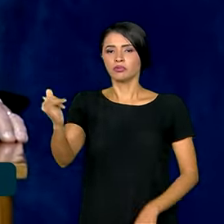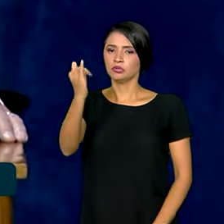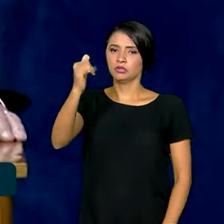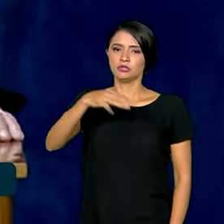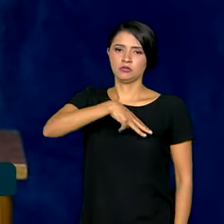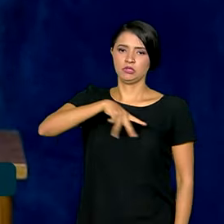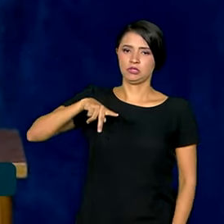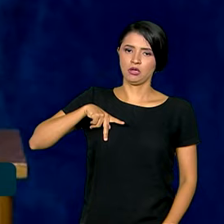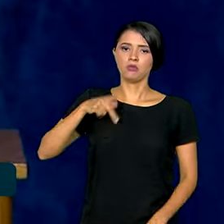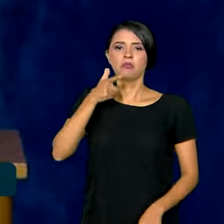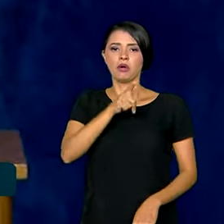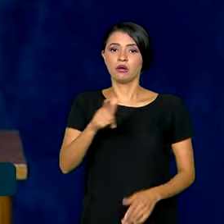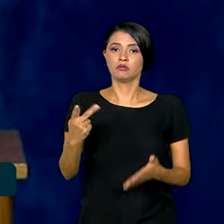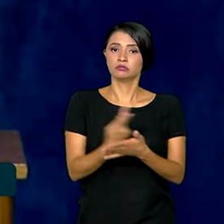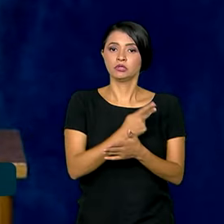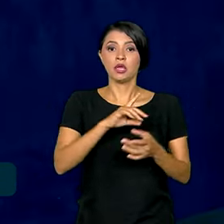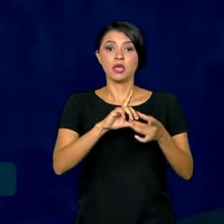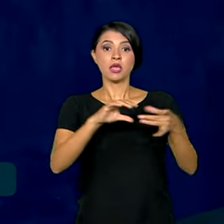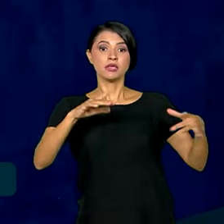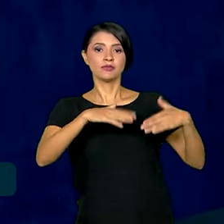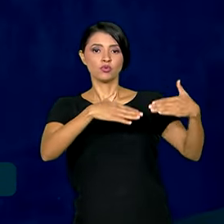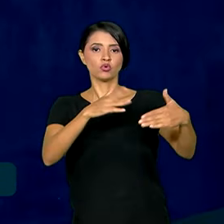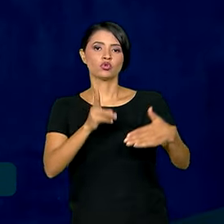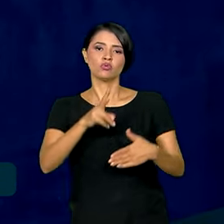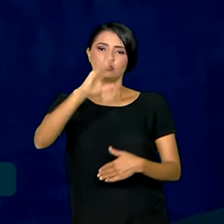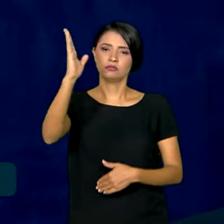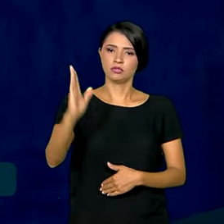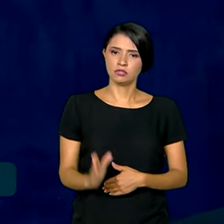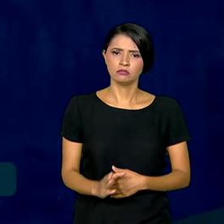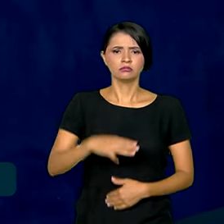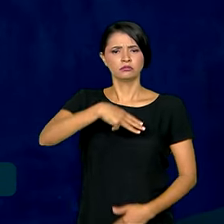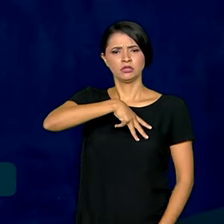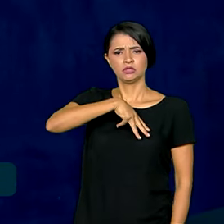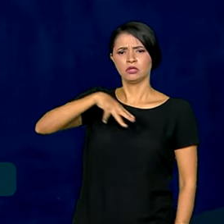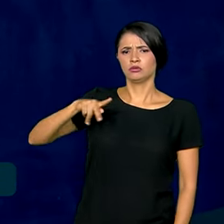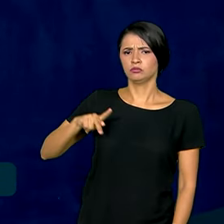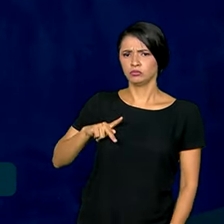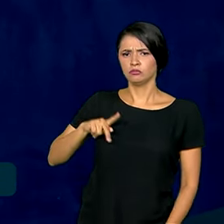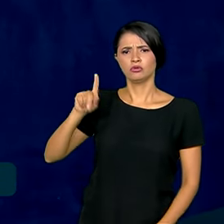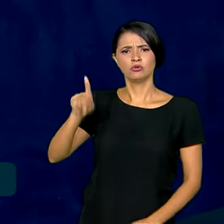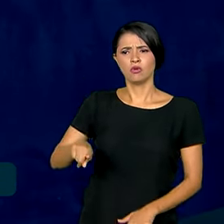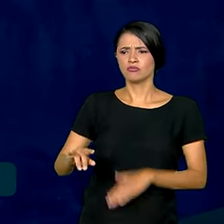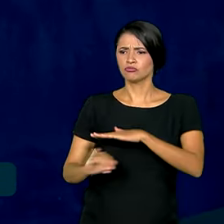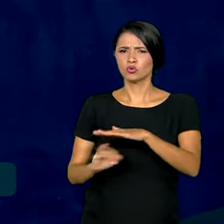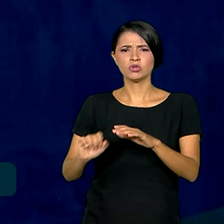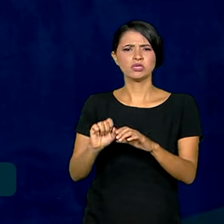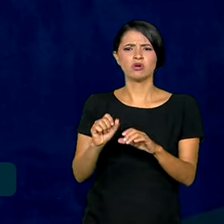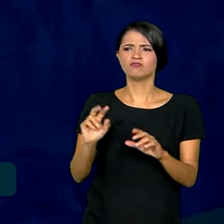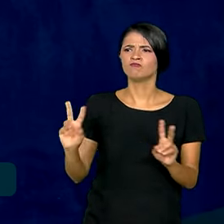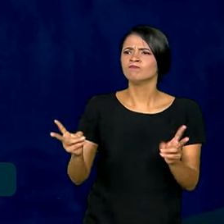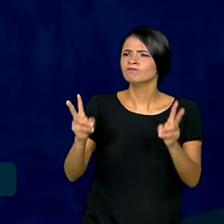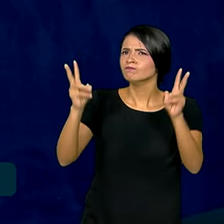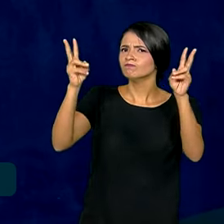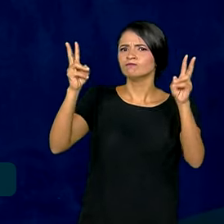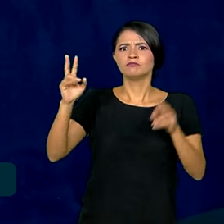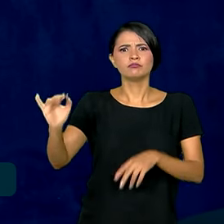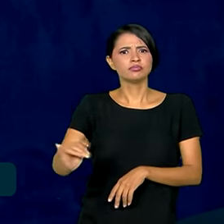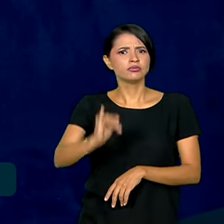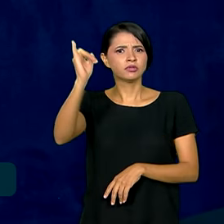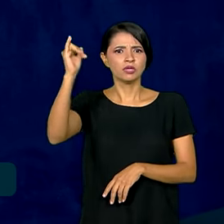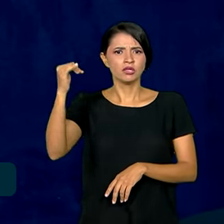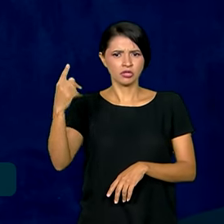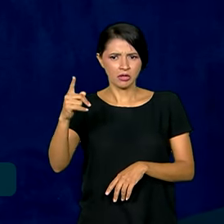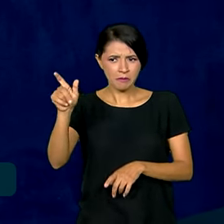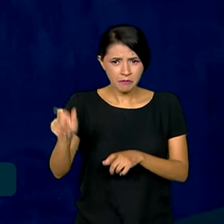para o processo democrático do país. O Ministério Público é uma instituição tão grande que nenhum procurador